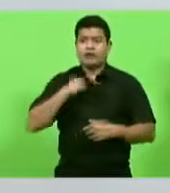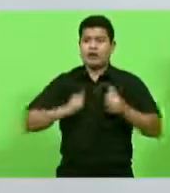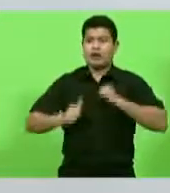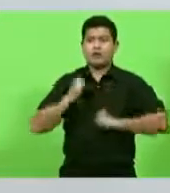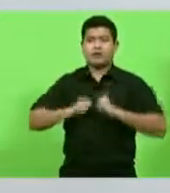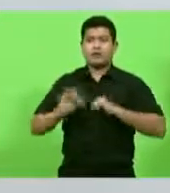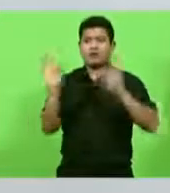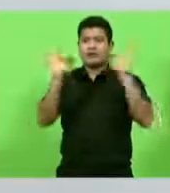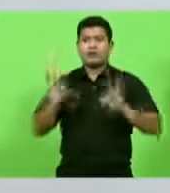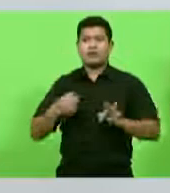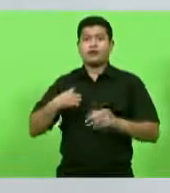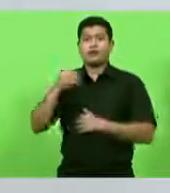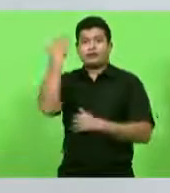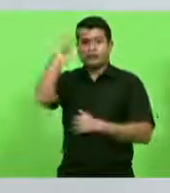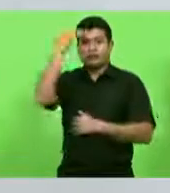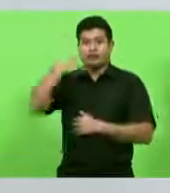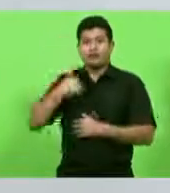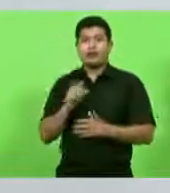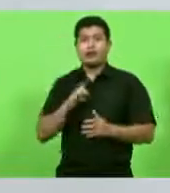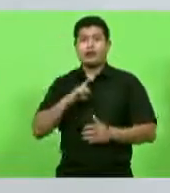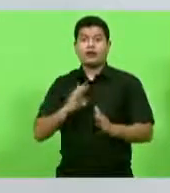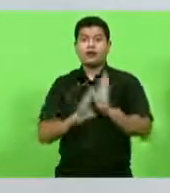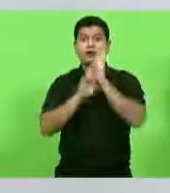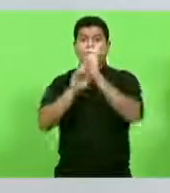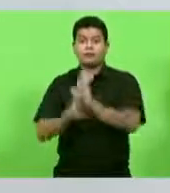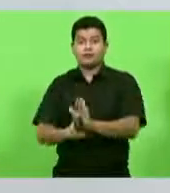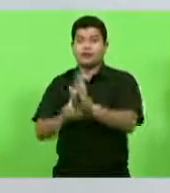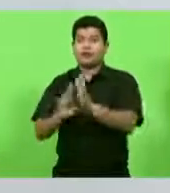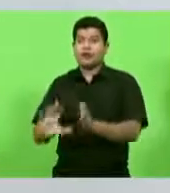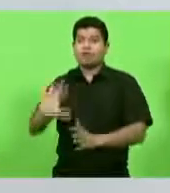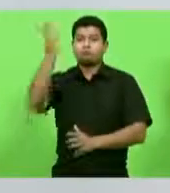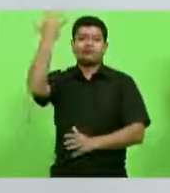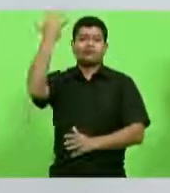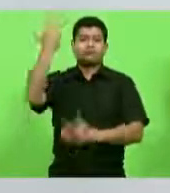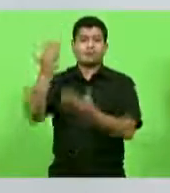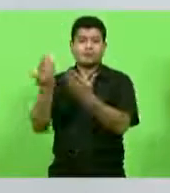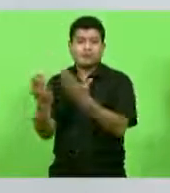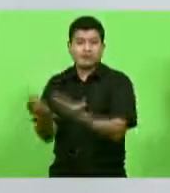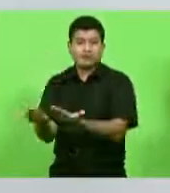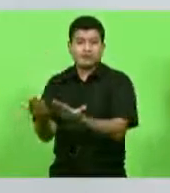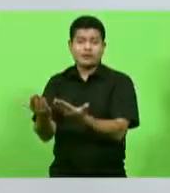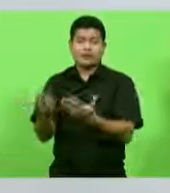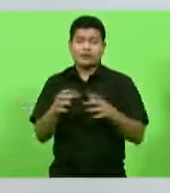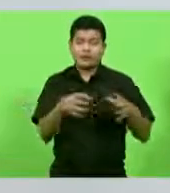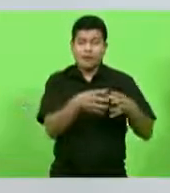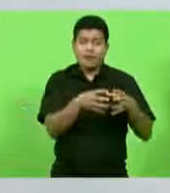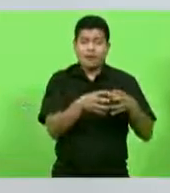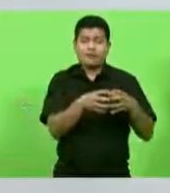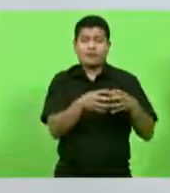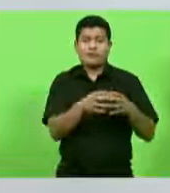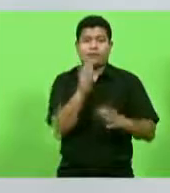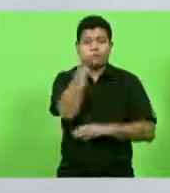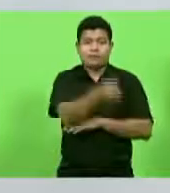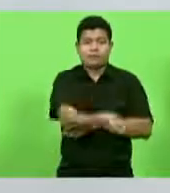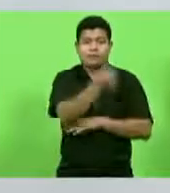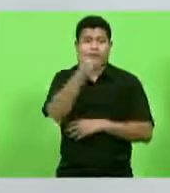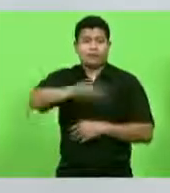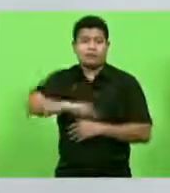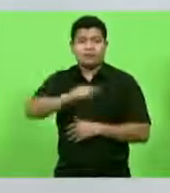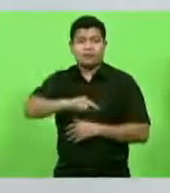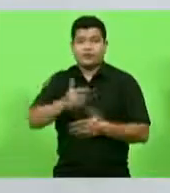entenderíamos, que teríamos uma voz, uma representatividade, e de repente, o pescador catarinense, fica mais uma vez,